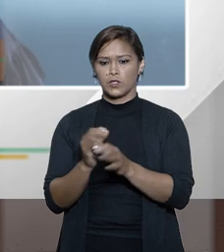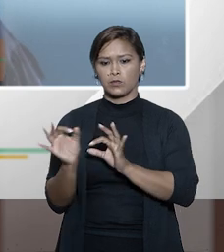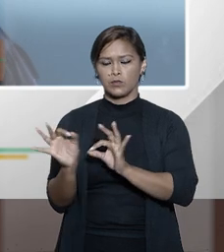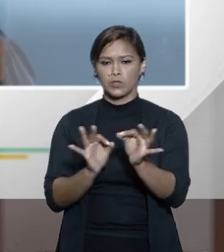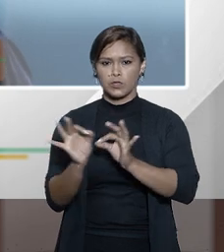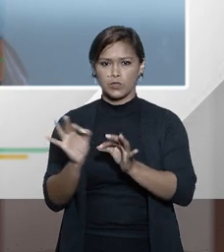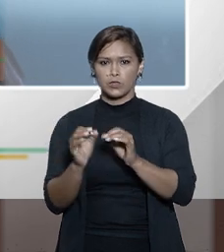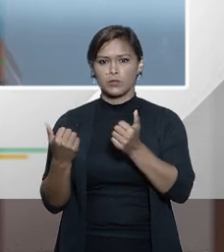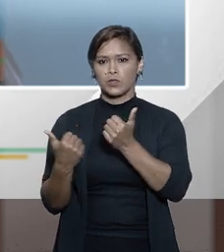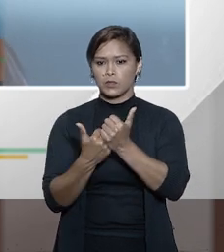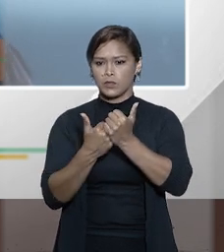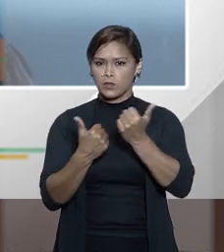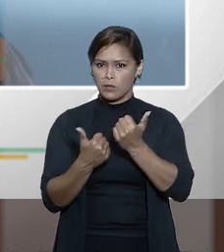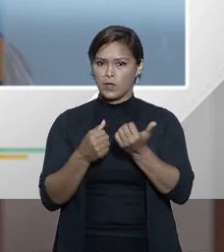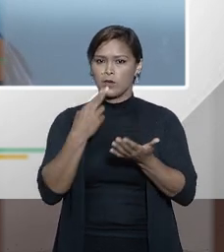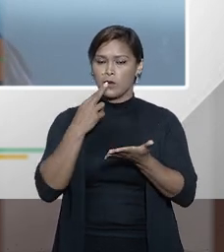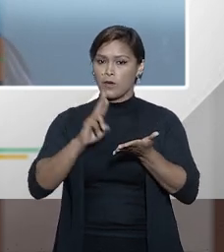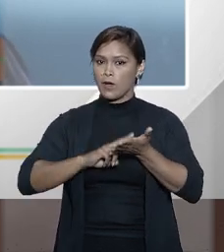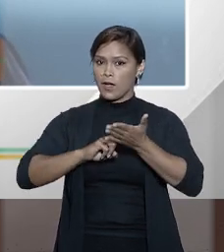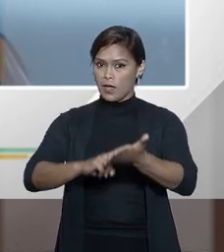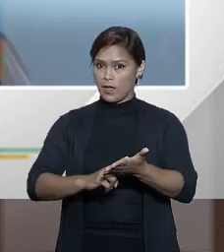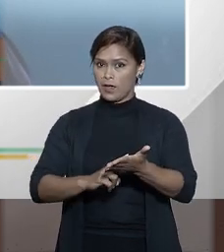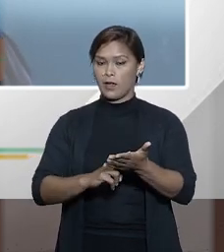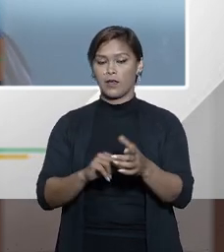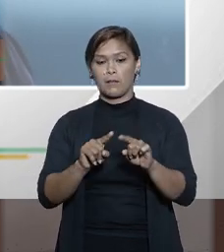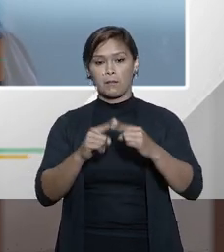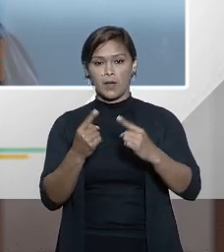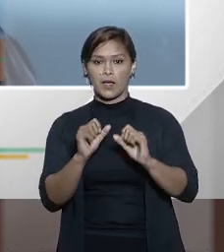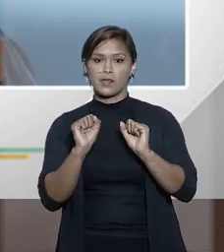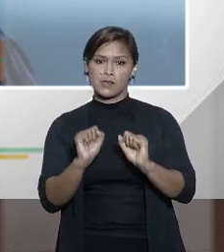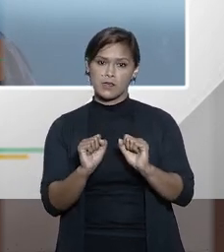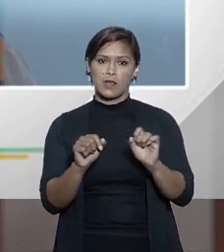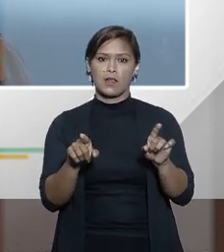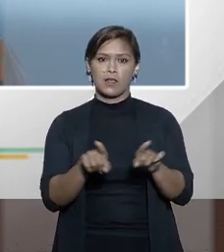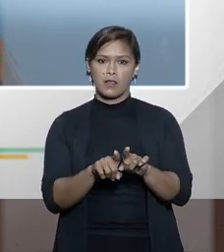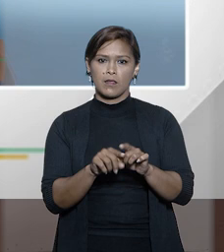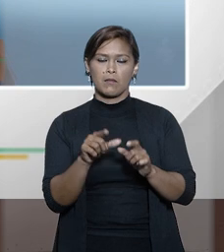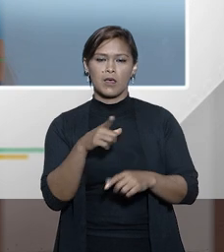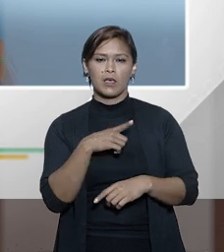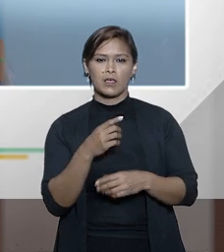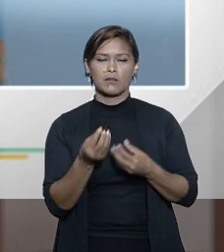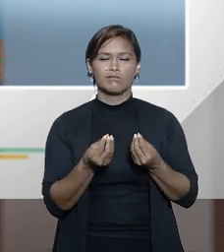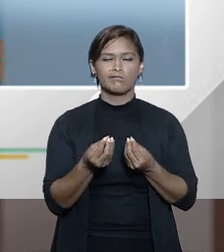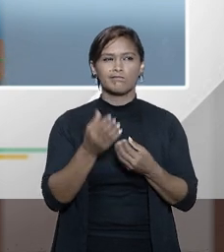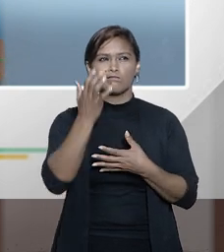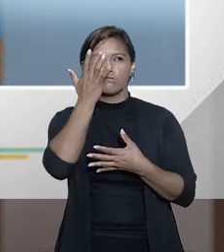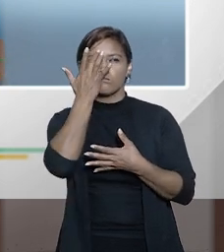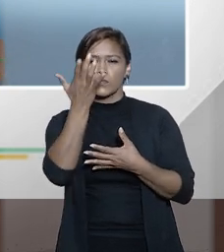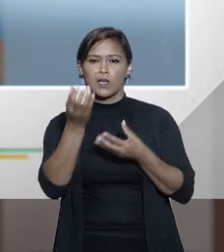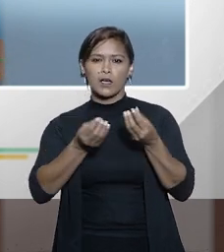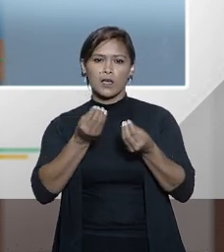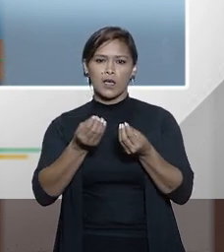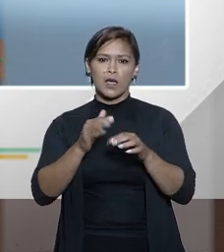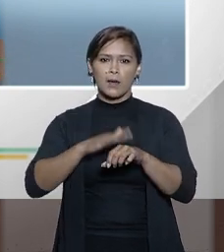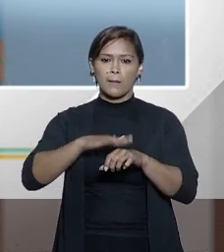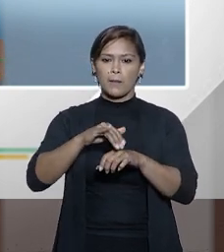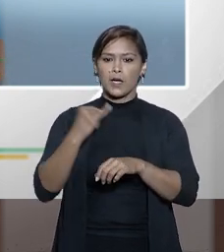instrumentos de cooperação como a carta abrogatória mas elas teriam vamos dizer maior